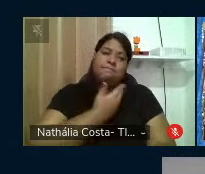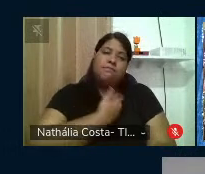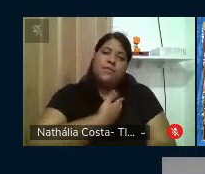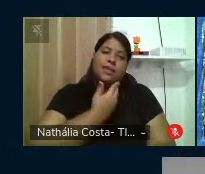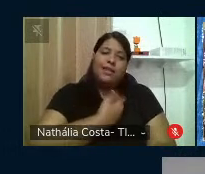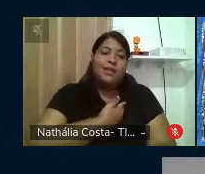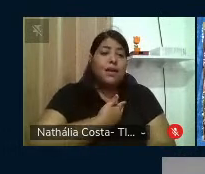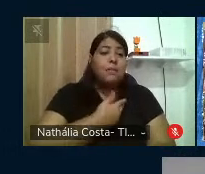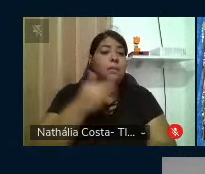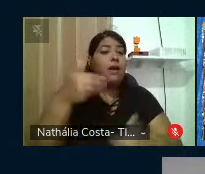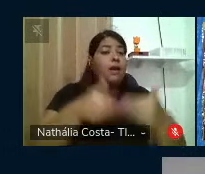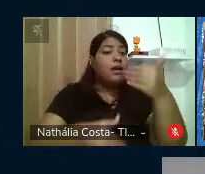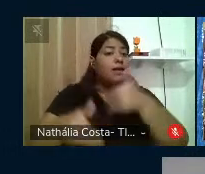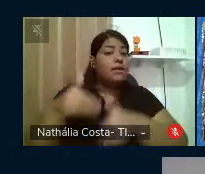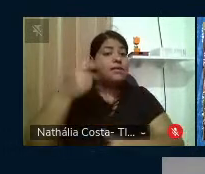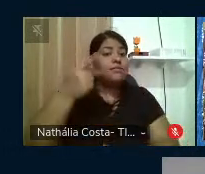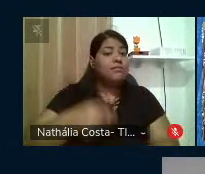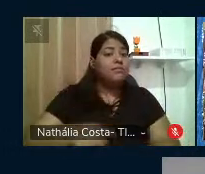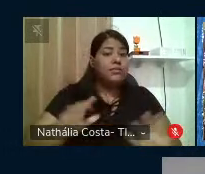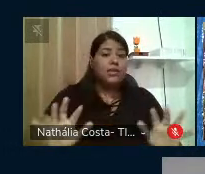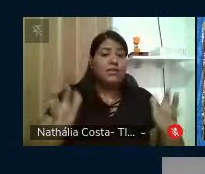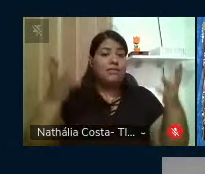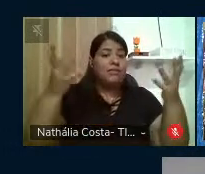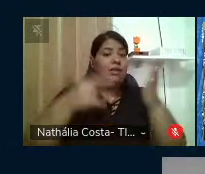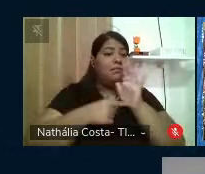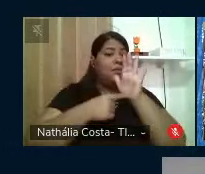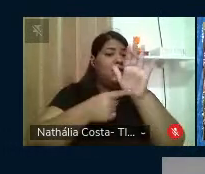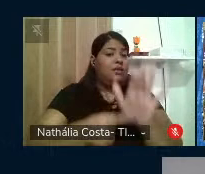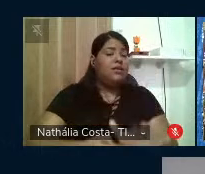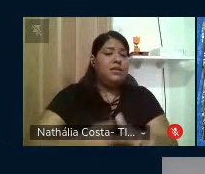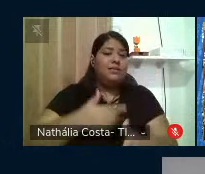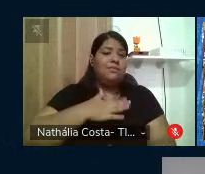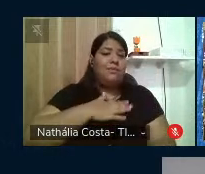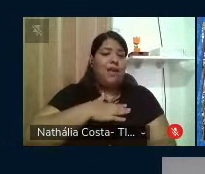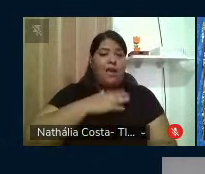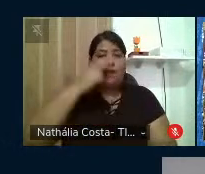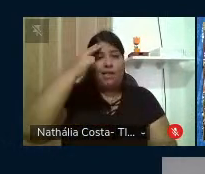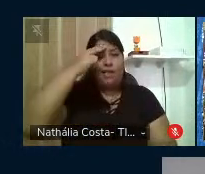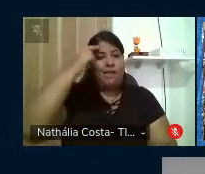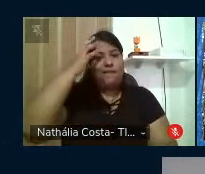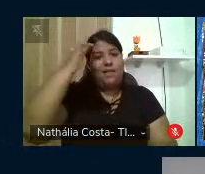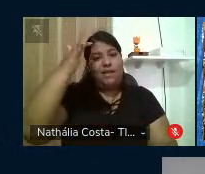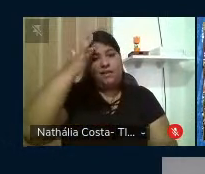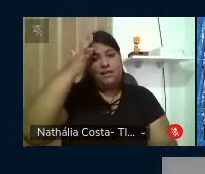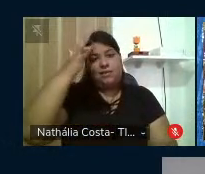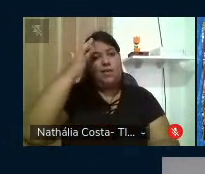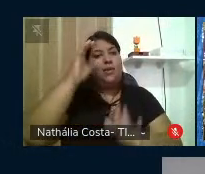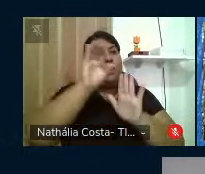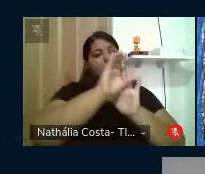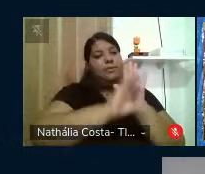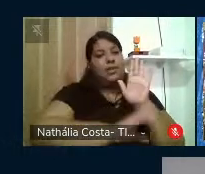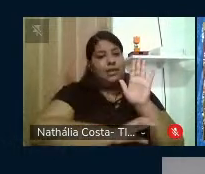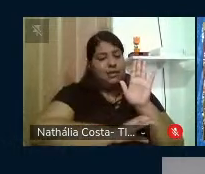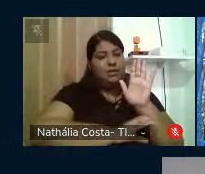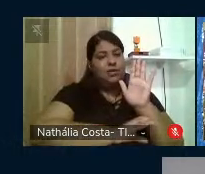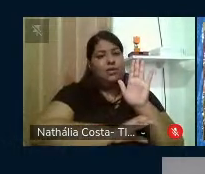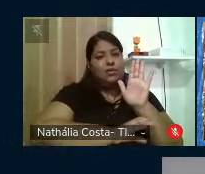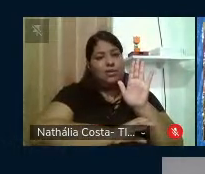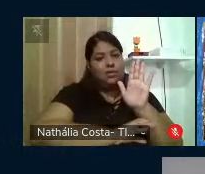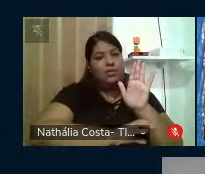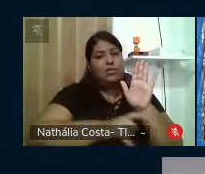para participar deste evento, apresentando minhas reflexões no capítulo que